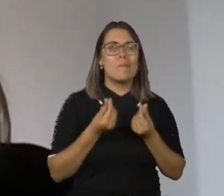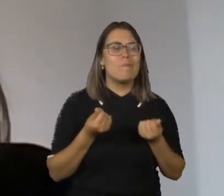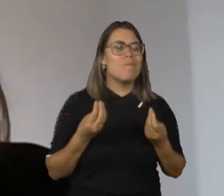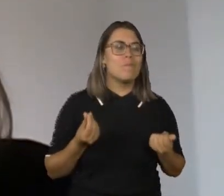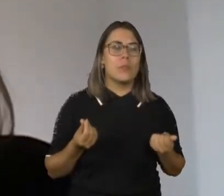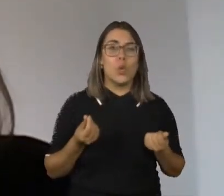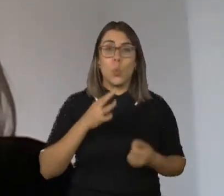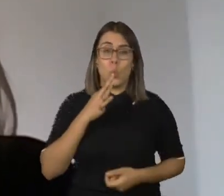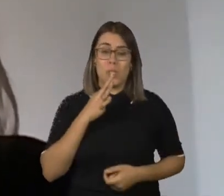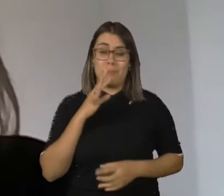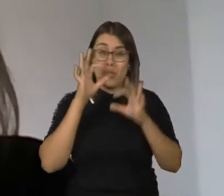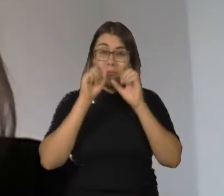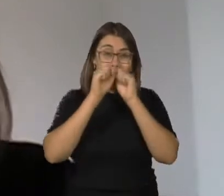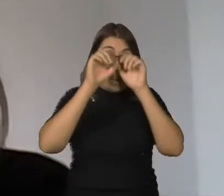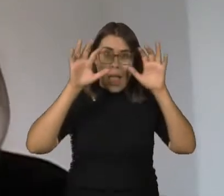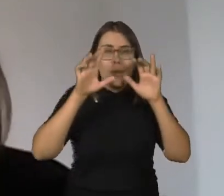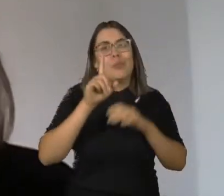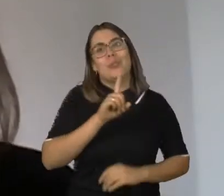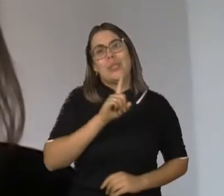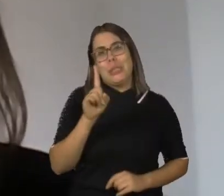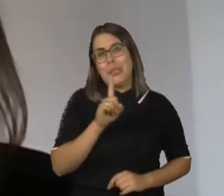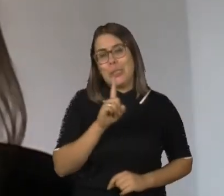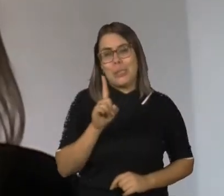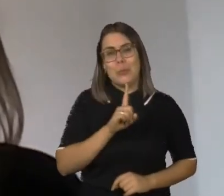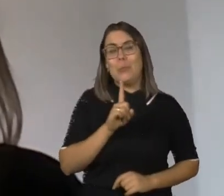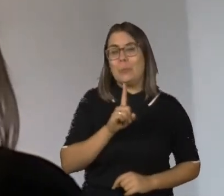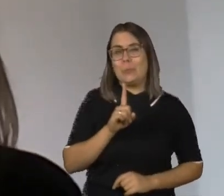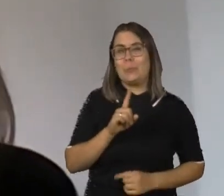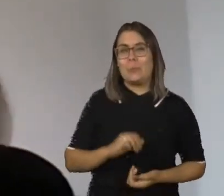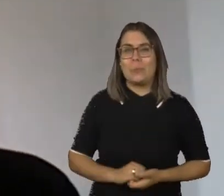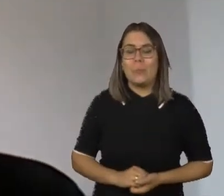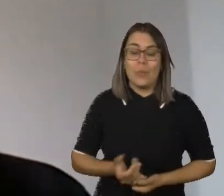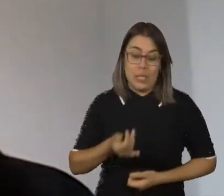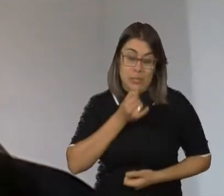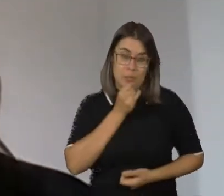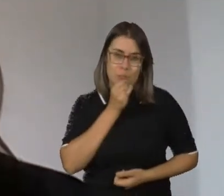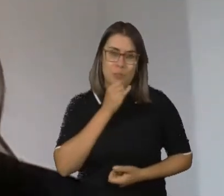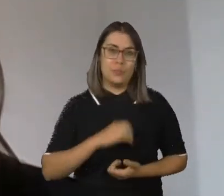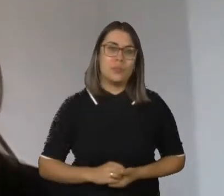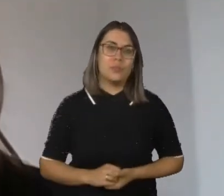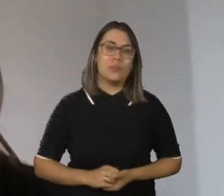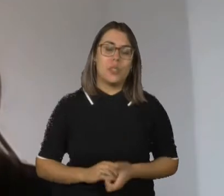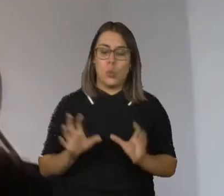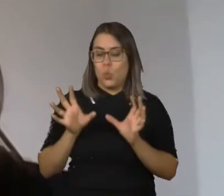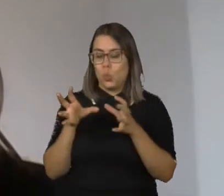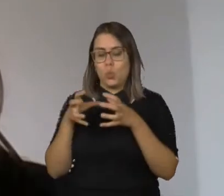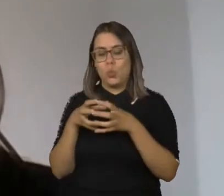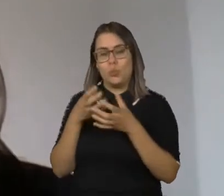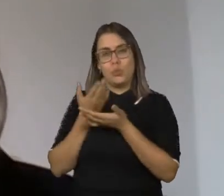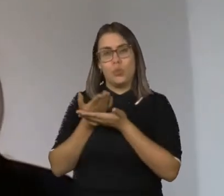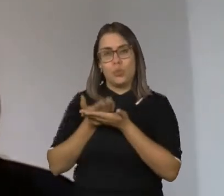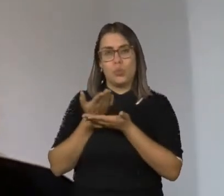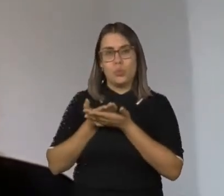conhecimento claro, não é algo que já está sabido. por exemplo, a equipe de estudos